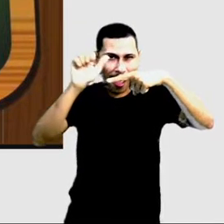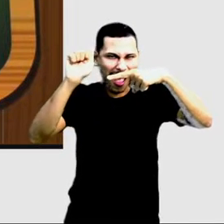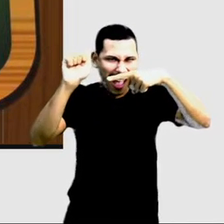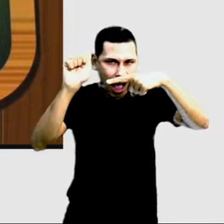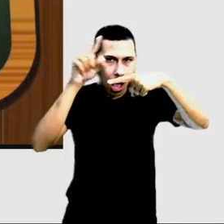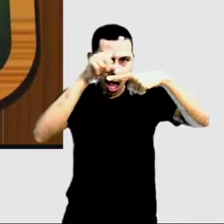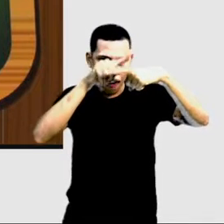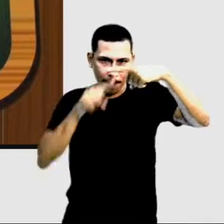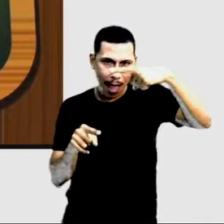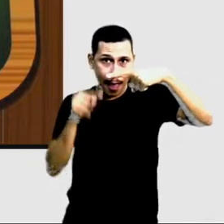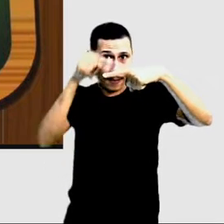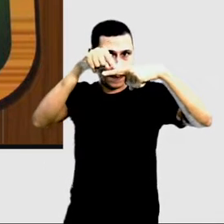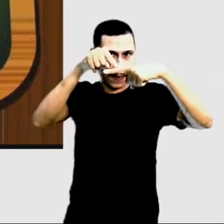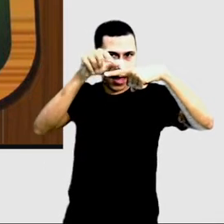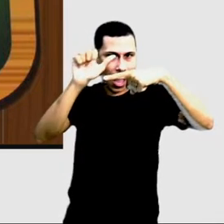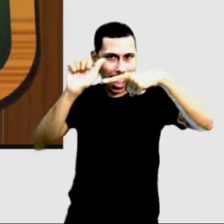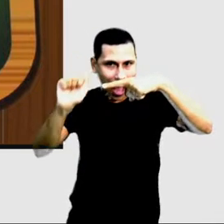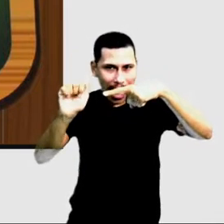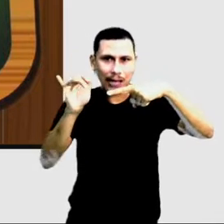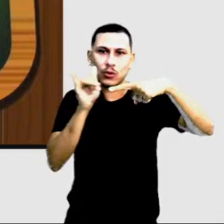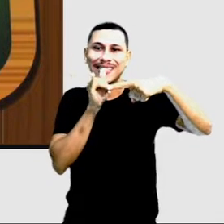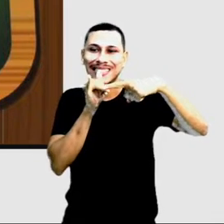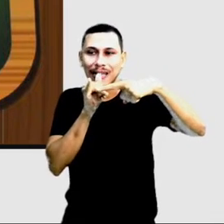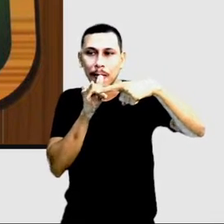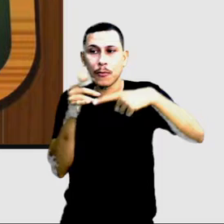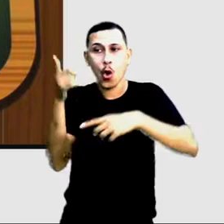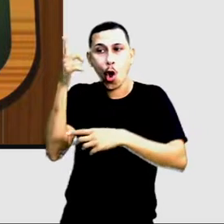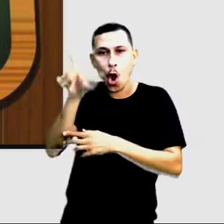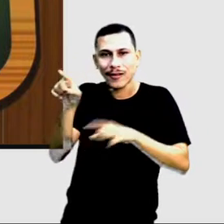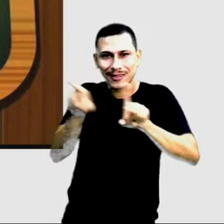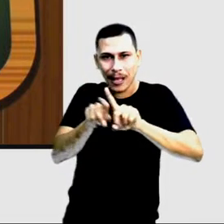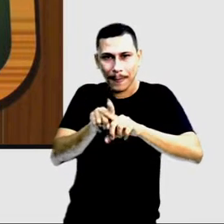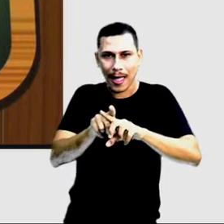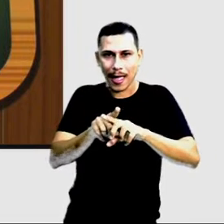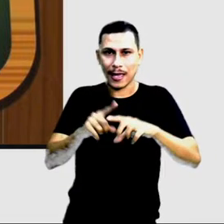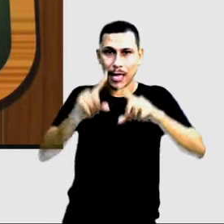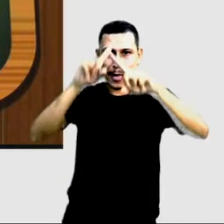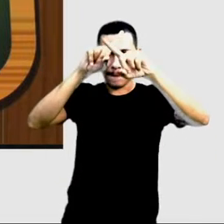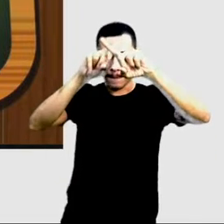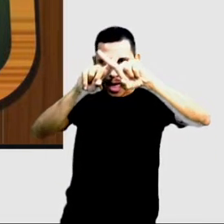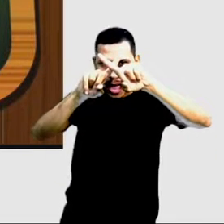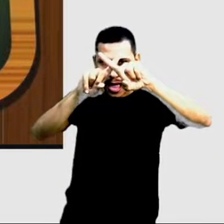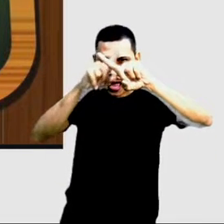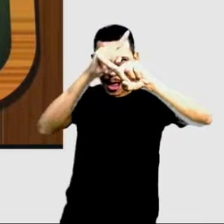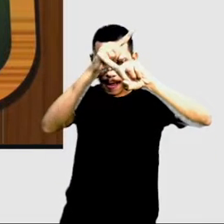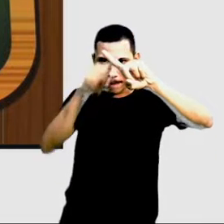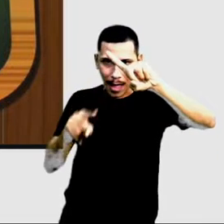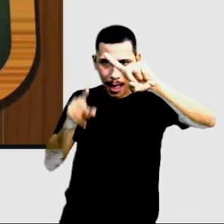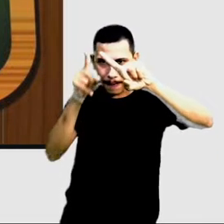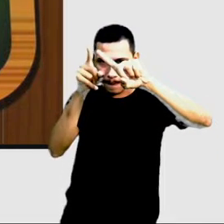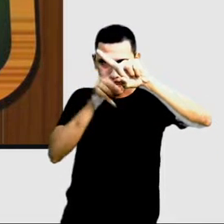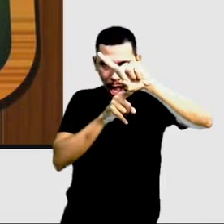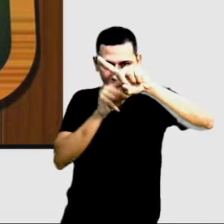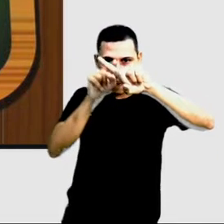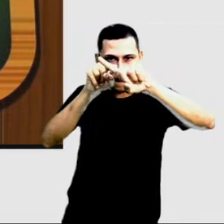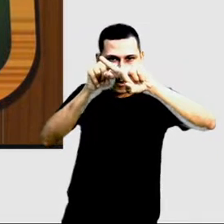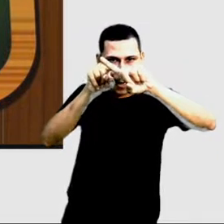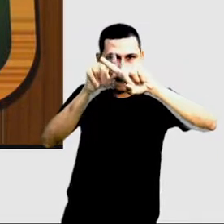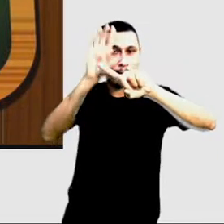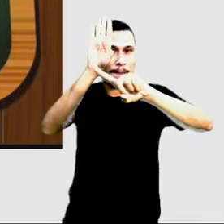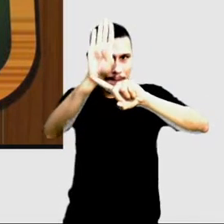outro exemplo, as duas retas também vão se cruzar em um determinado ponto. O ponto P.